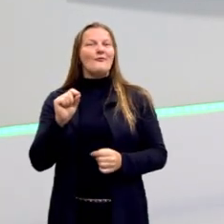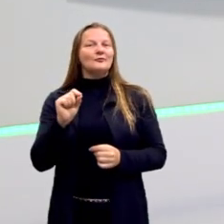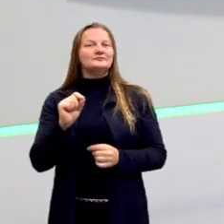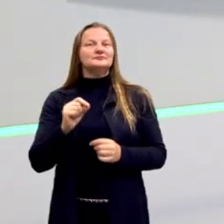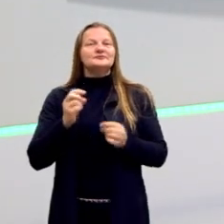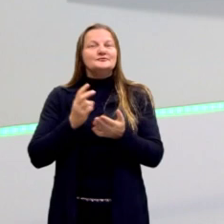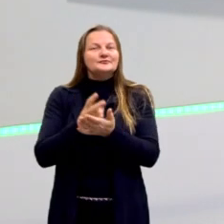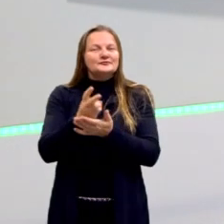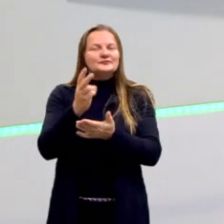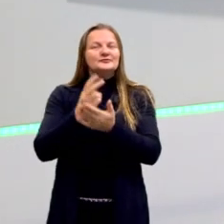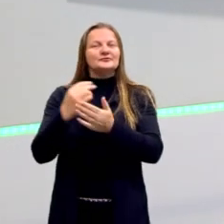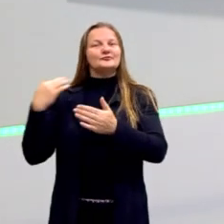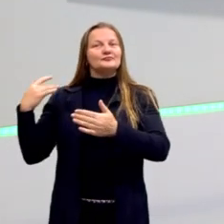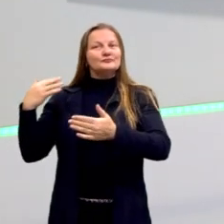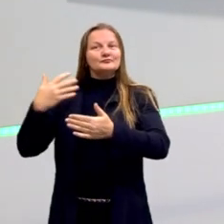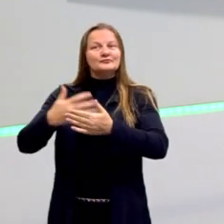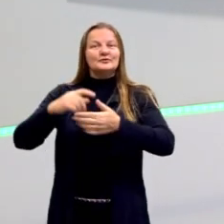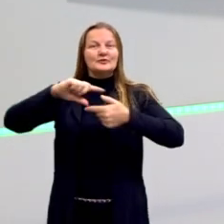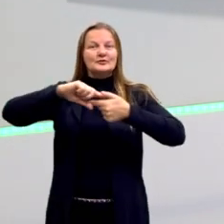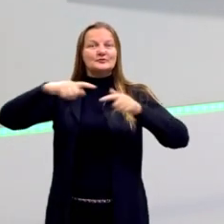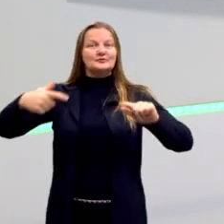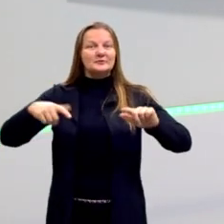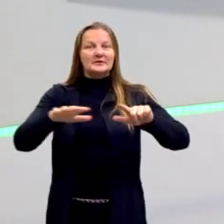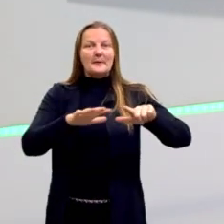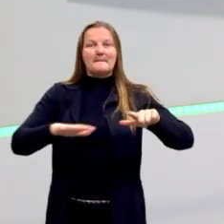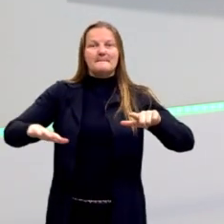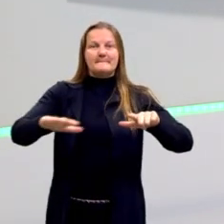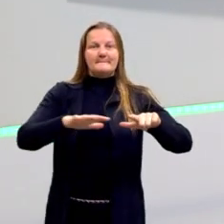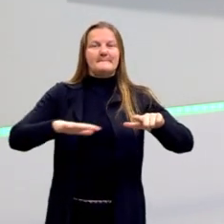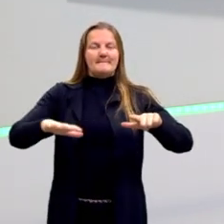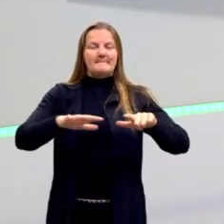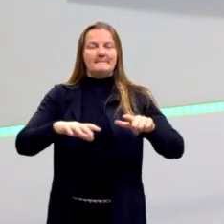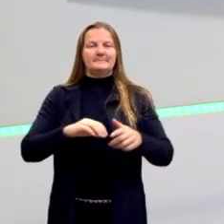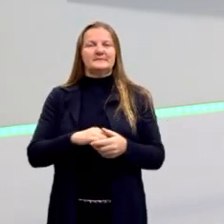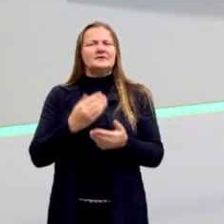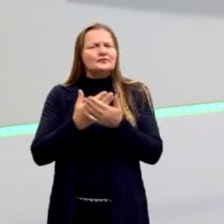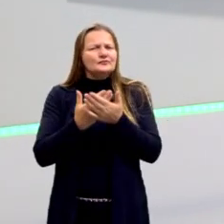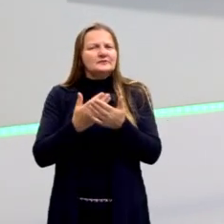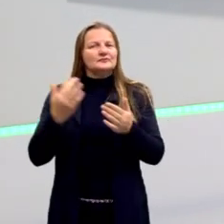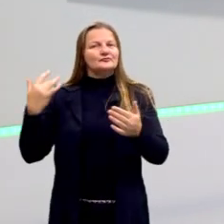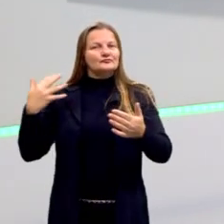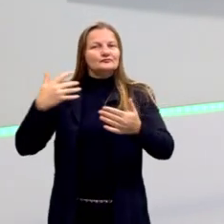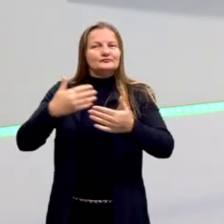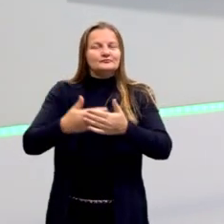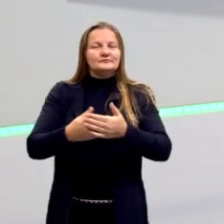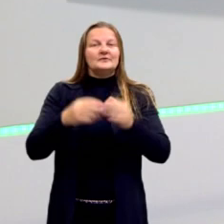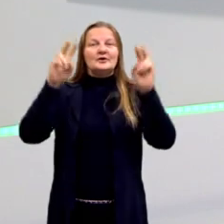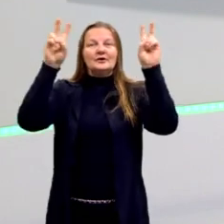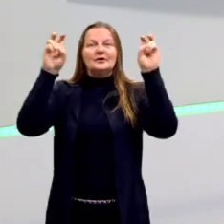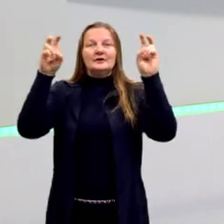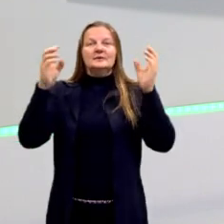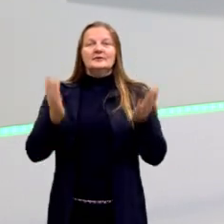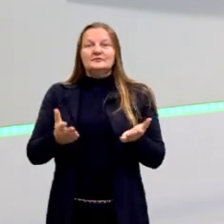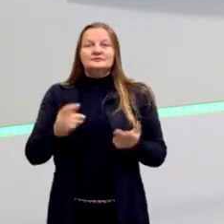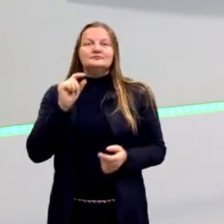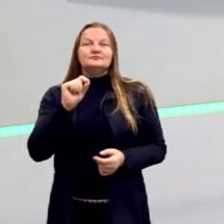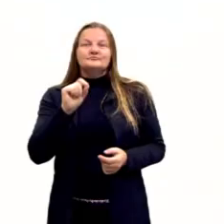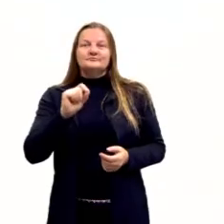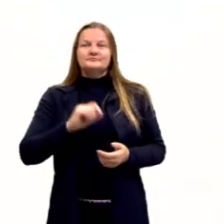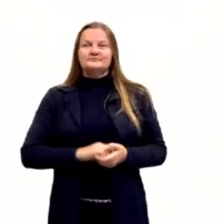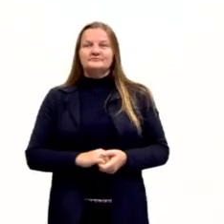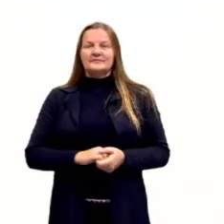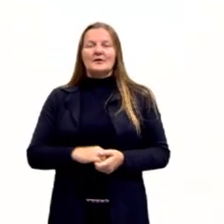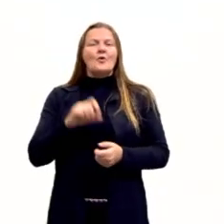seguindo ali então na geometria plana que nós já estamos estudando. E o título então da nossa aula de hoje,